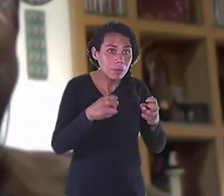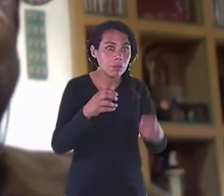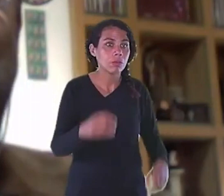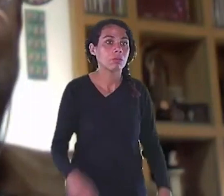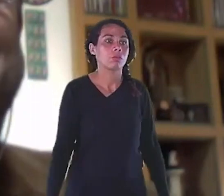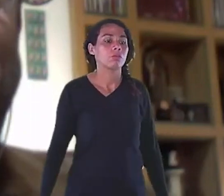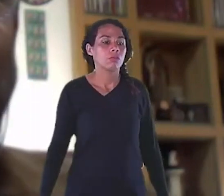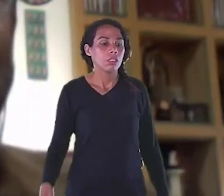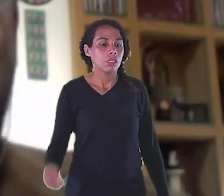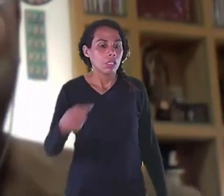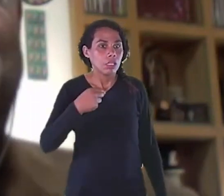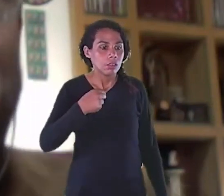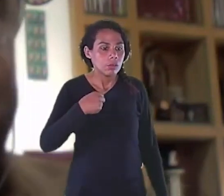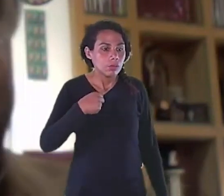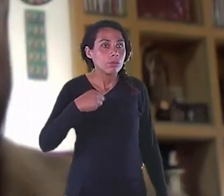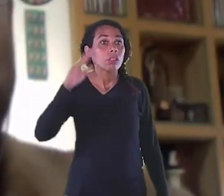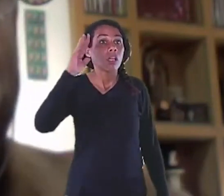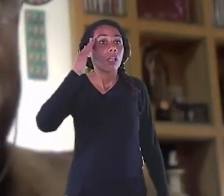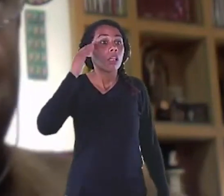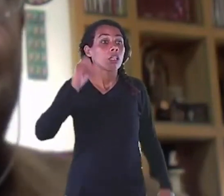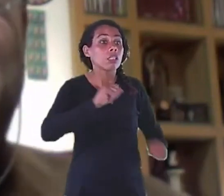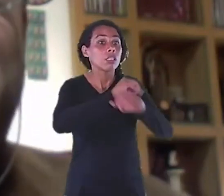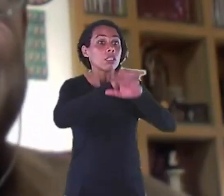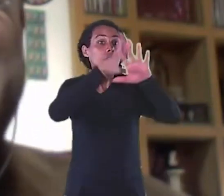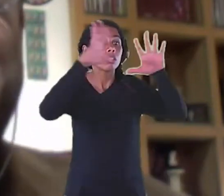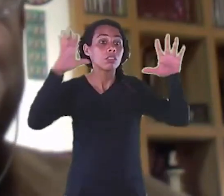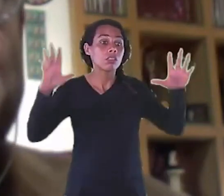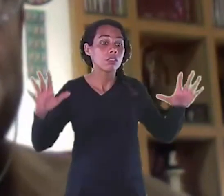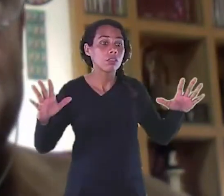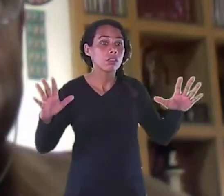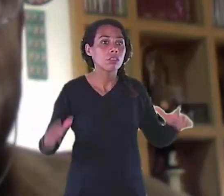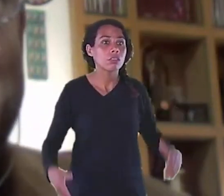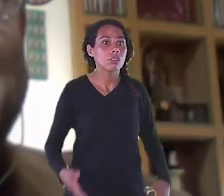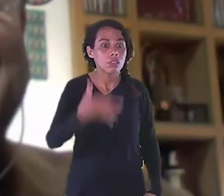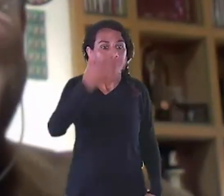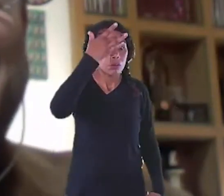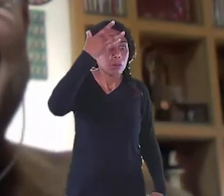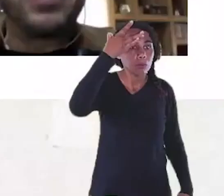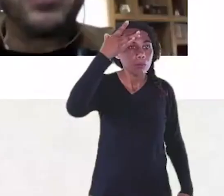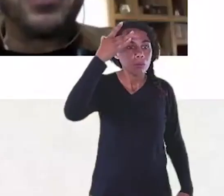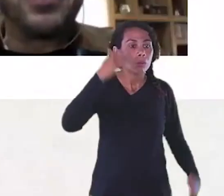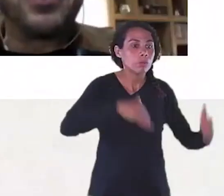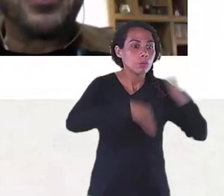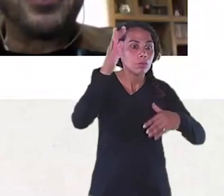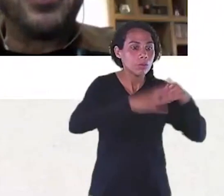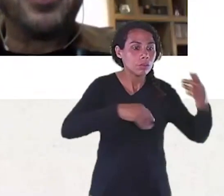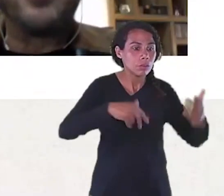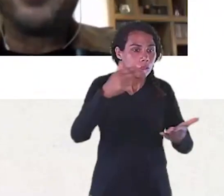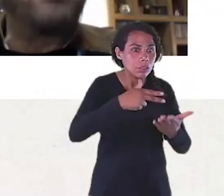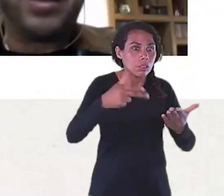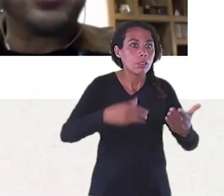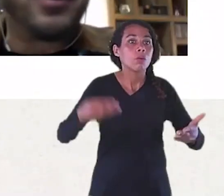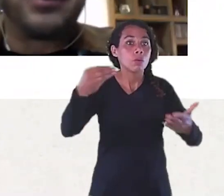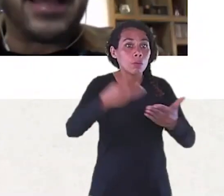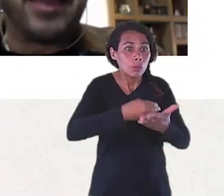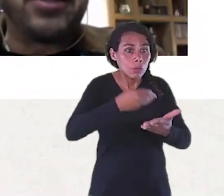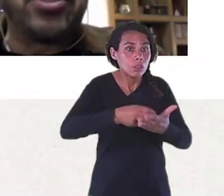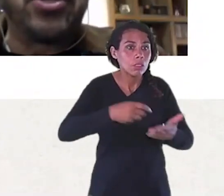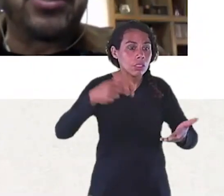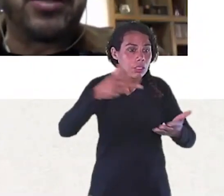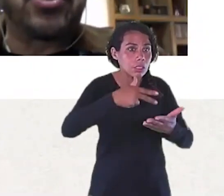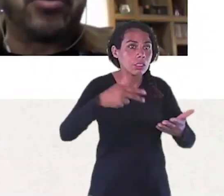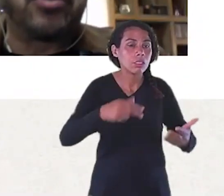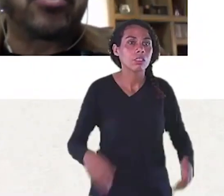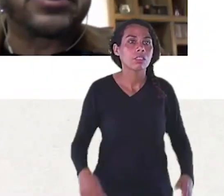lição Mais clara Mais direta Que eu podia ter Na minha vida Do que era design Para mim Isso é uma mágica Mágica